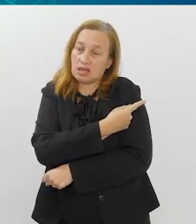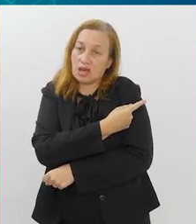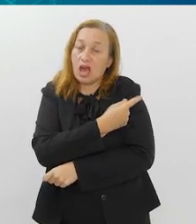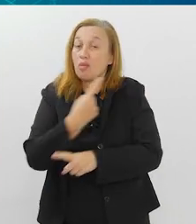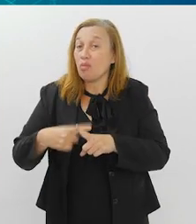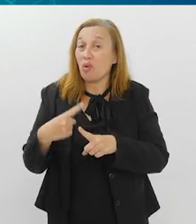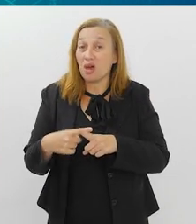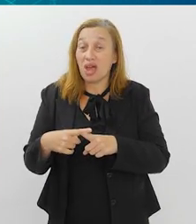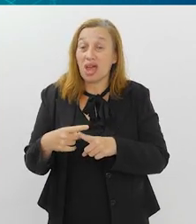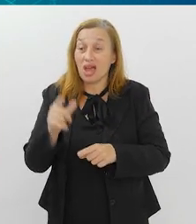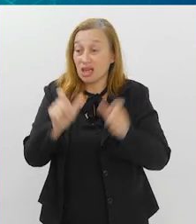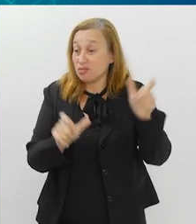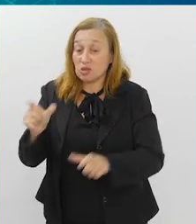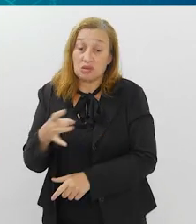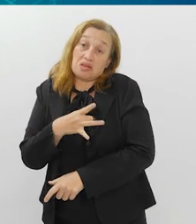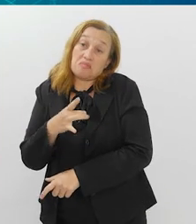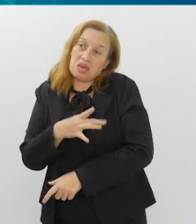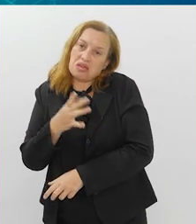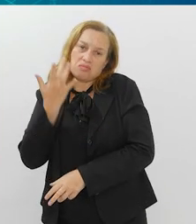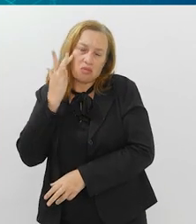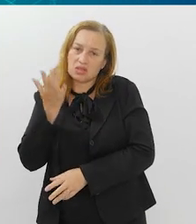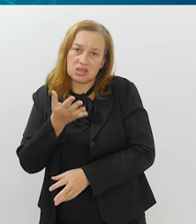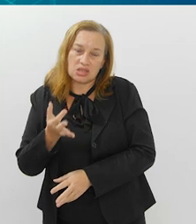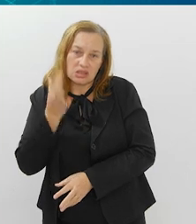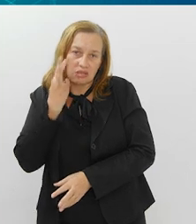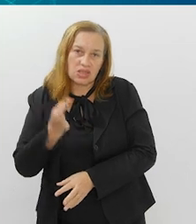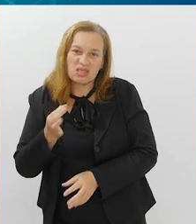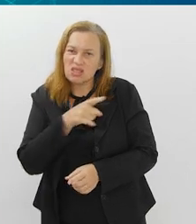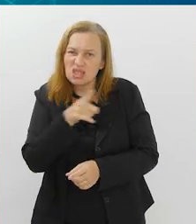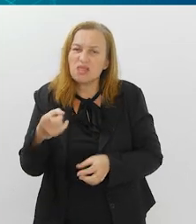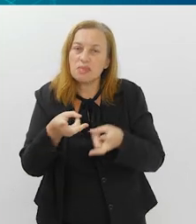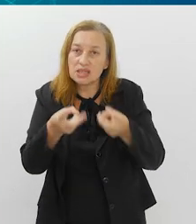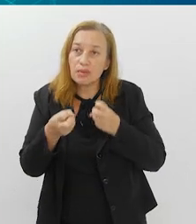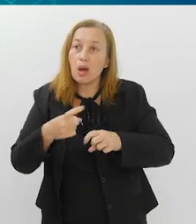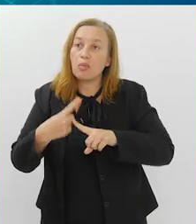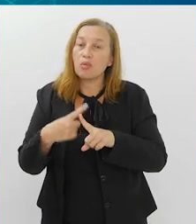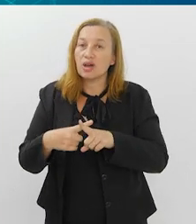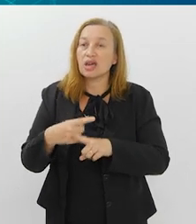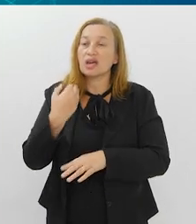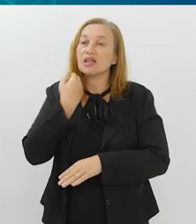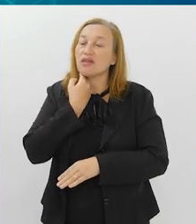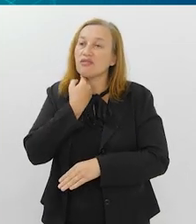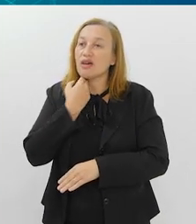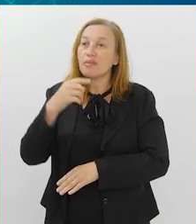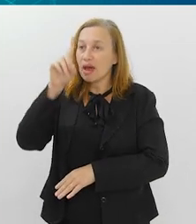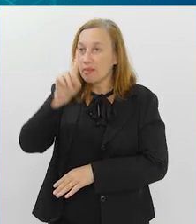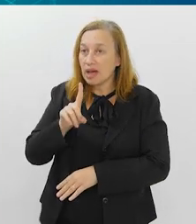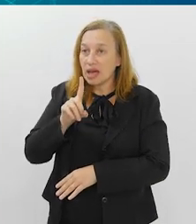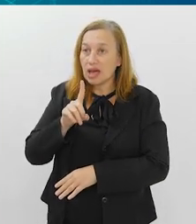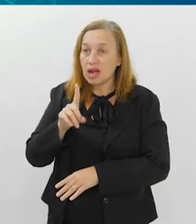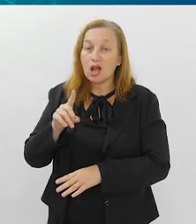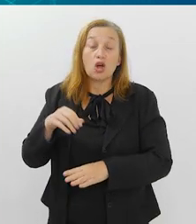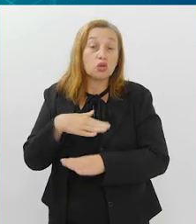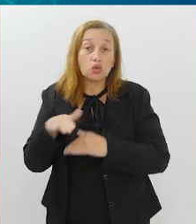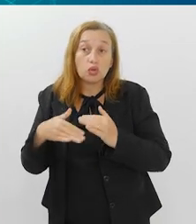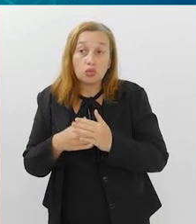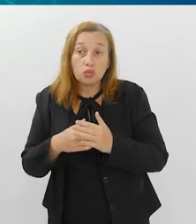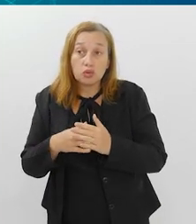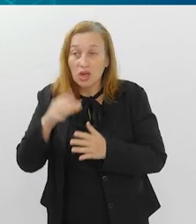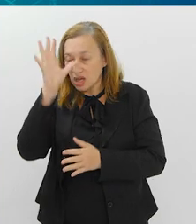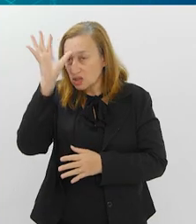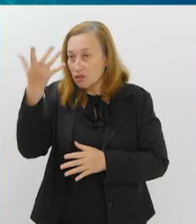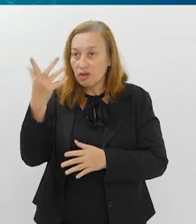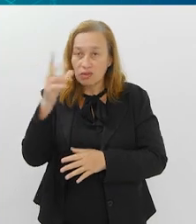funciona na base do medo. Não se vocês já perceberam isso. Na febre amarela, quando estava chegando no Rio de Janeiro, todo mundo resolveu se